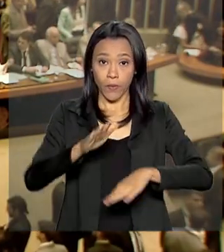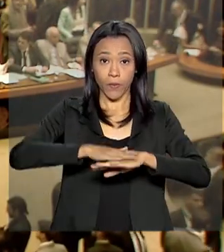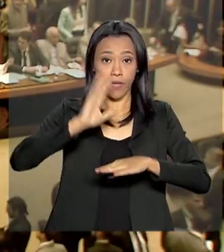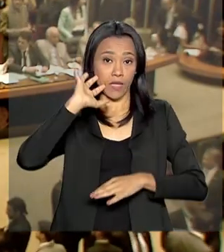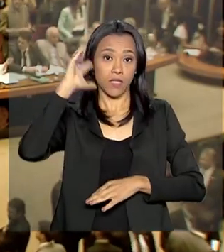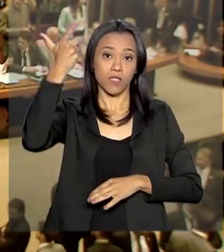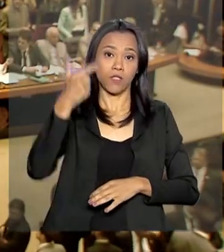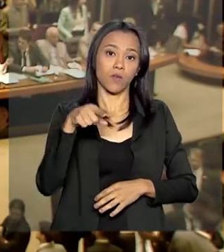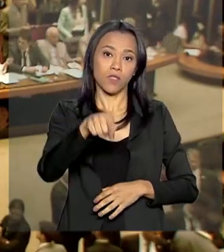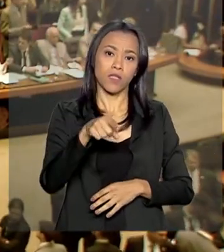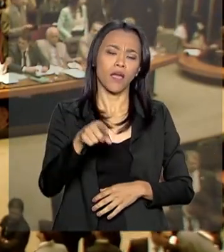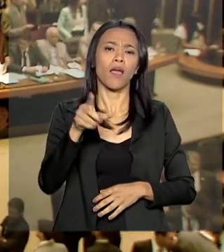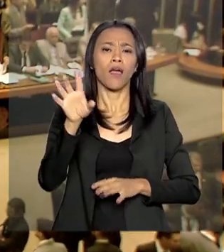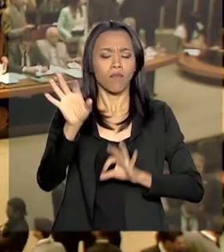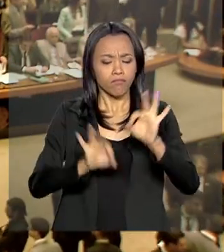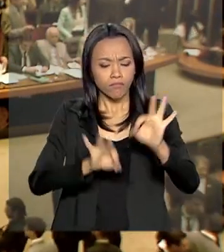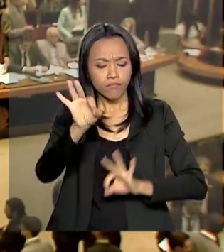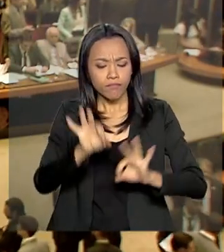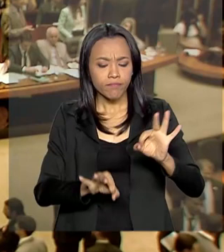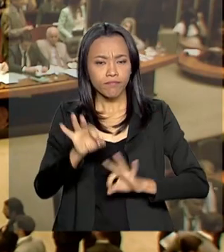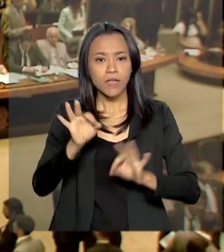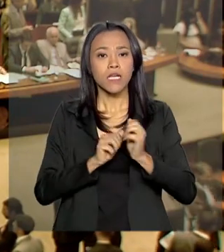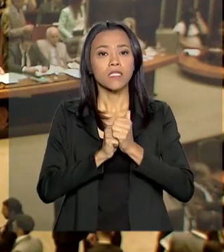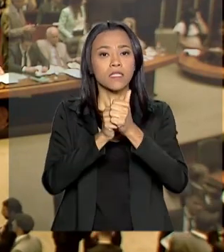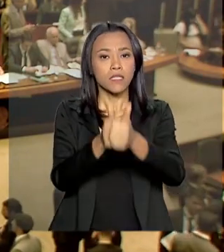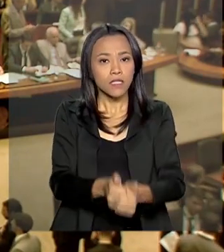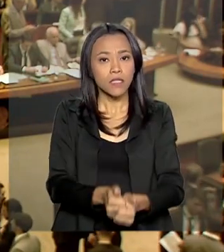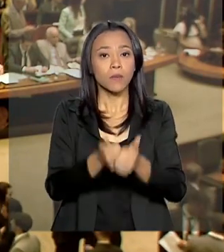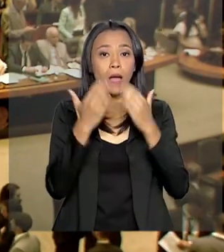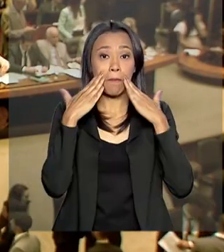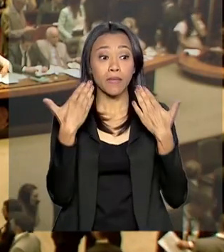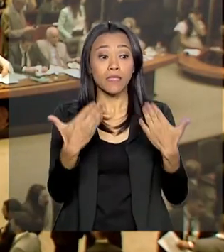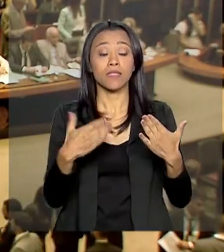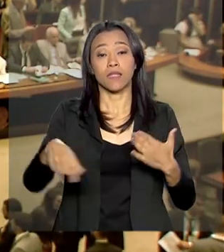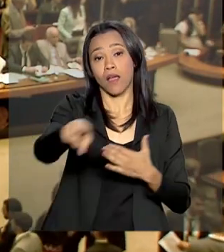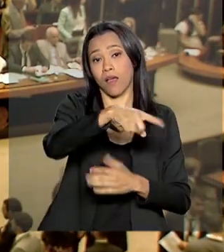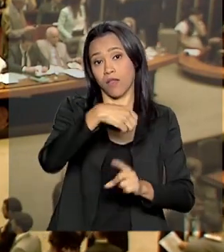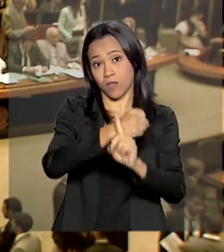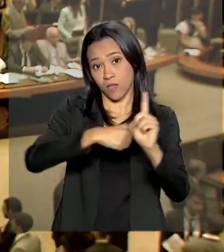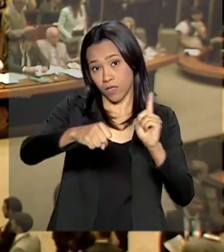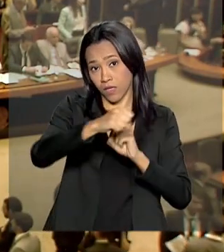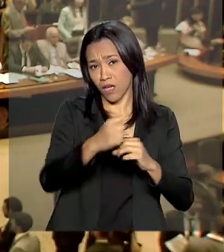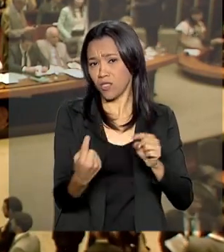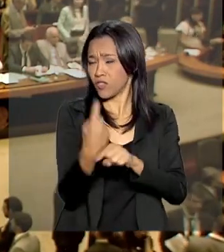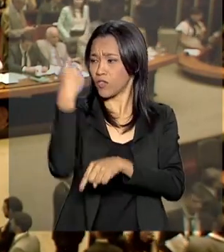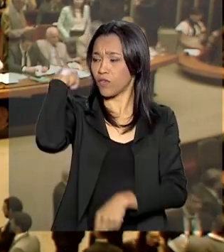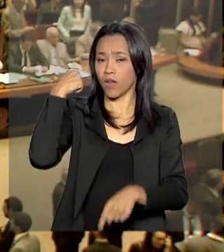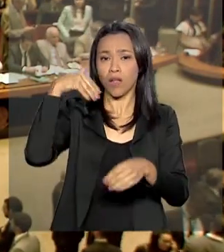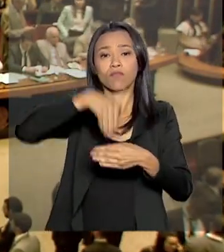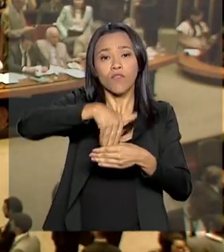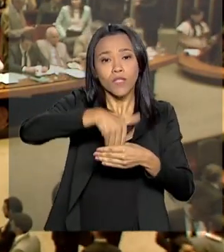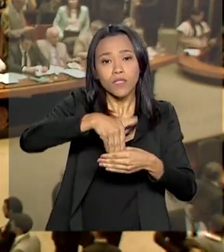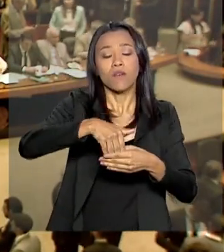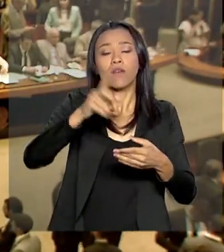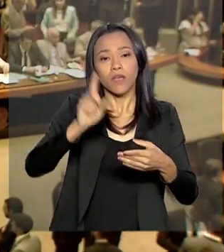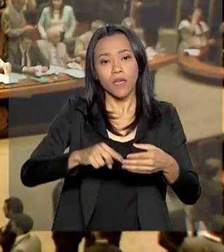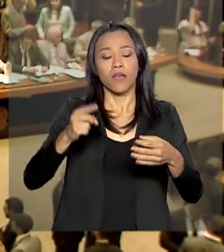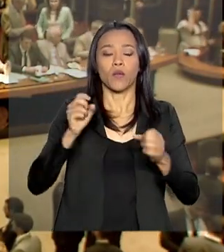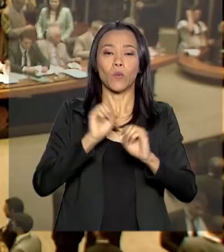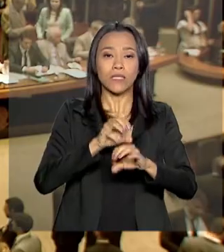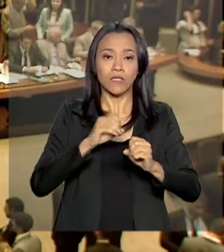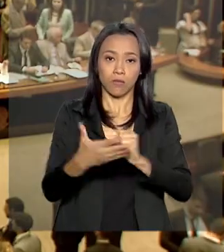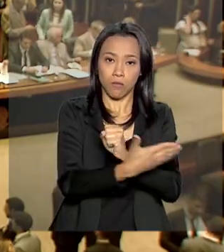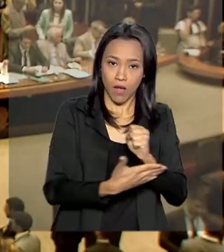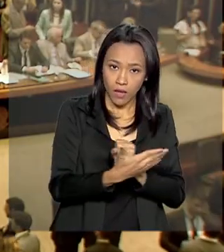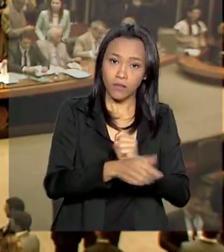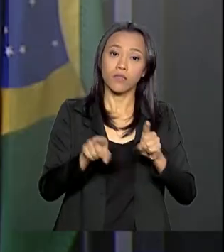dão prosseguimento ao plano de governo apresentado à sociedade ainda na campanha eleitoral, que prioriza a educação básica e o